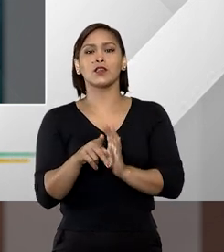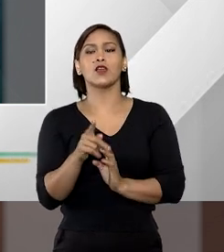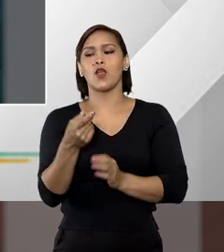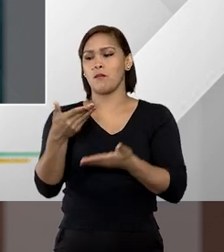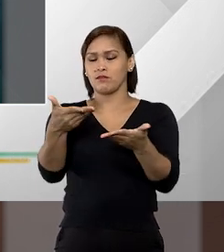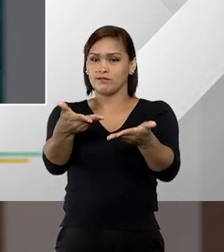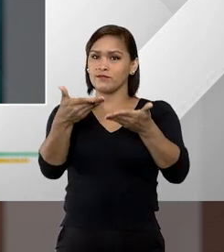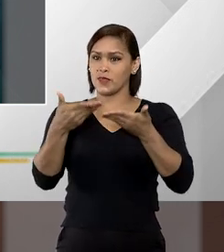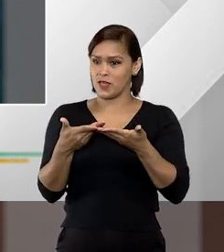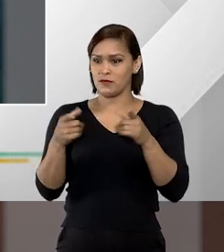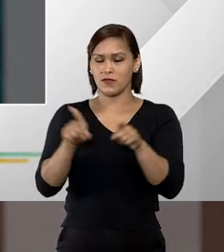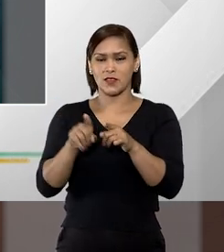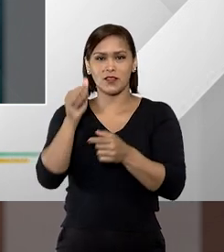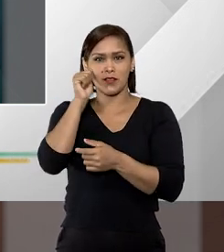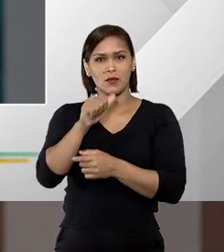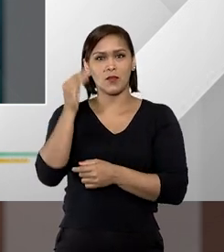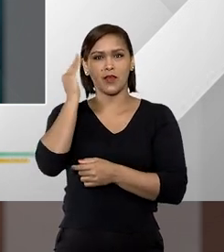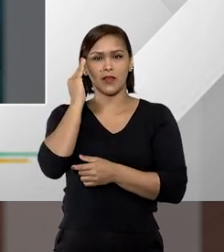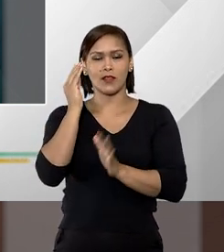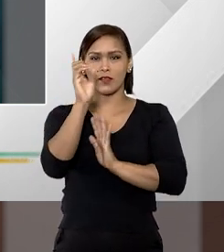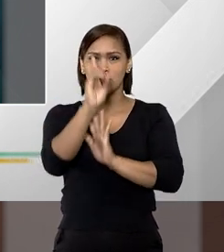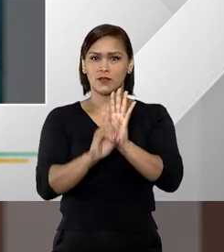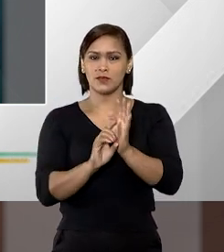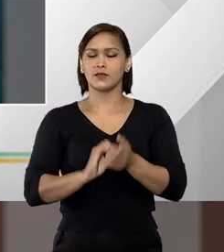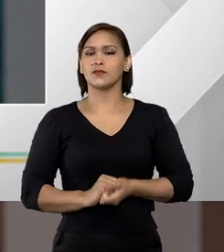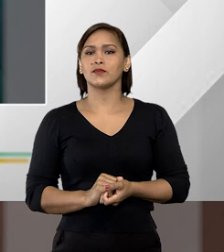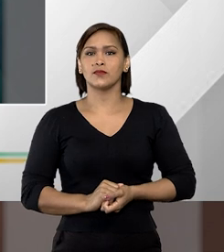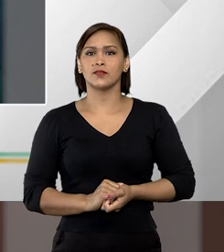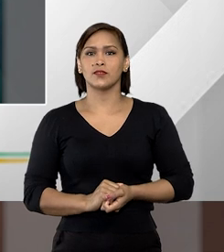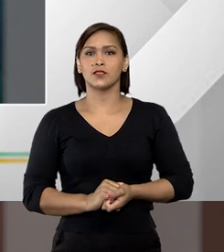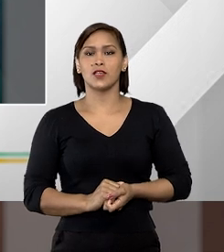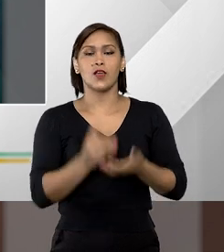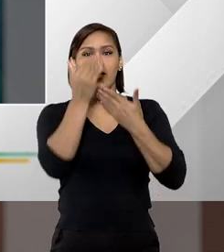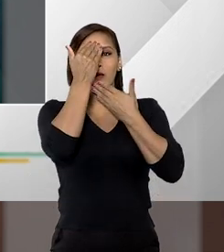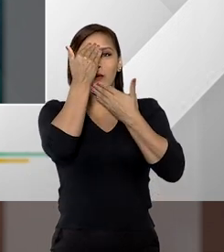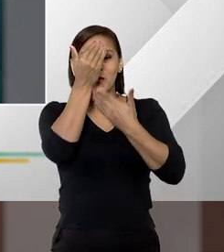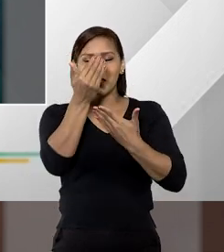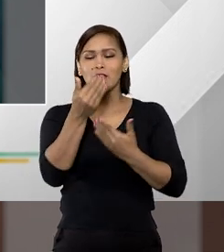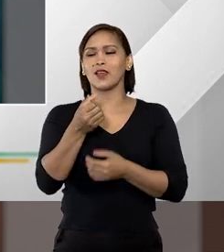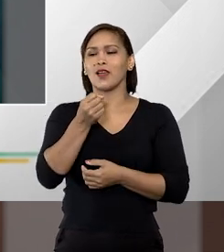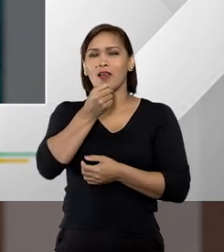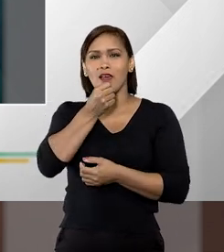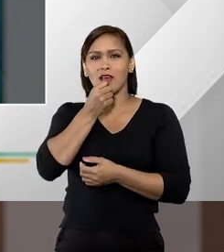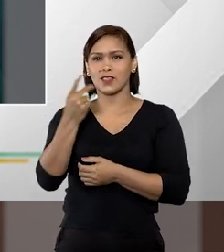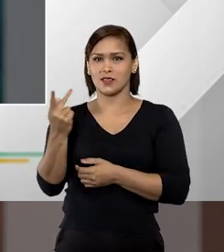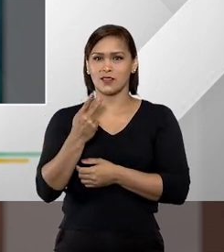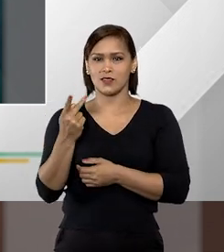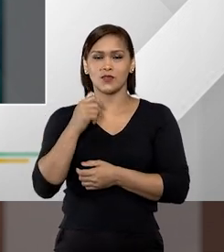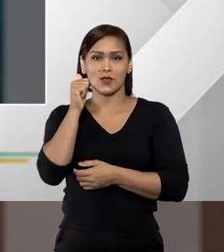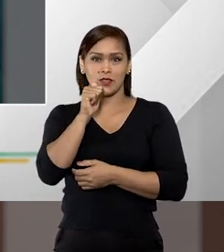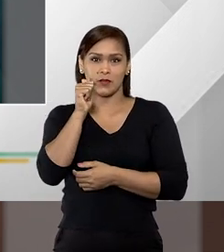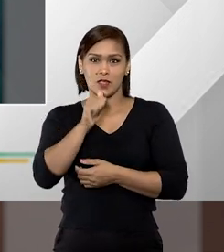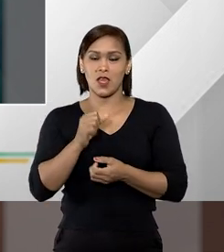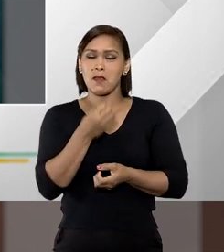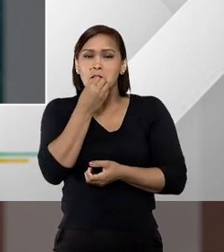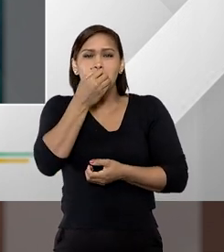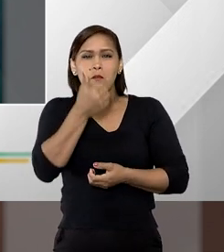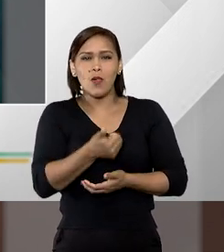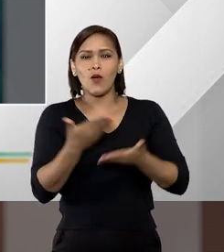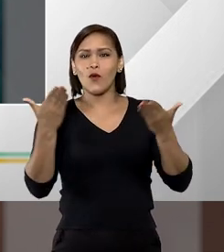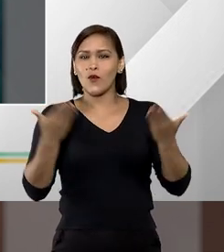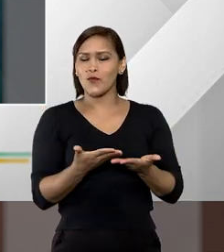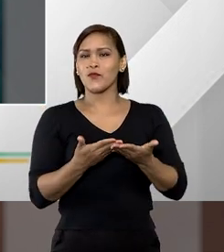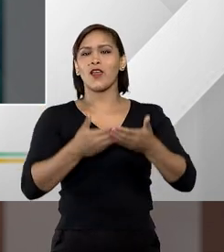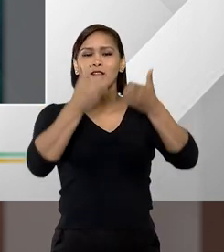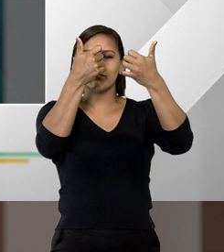Alice, seja bem-vinda ao Entender Direito. Muito obrigada, Samanta. Muito obrigada, Fátima. Que bom que a gente